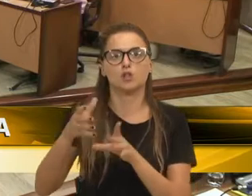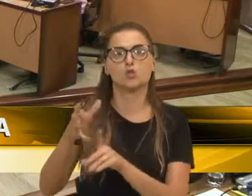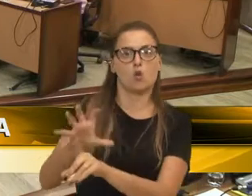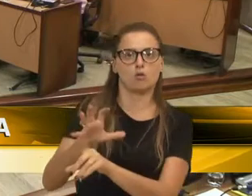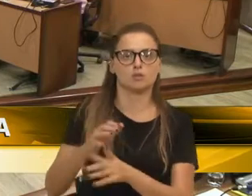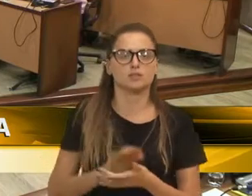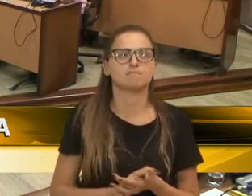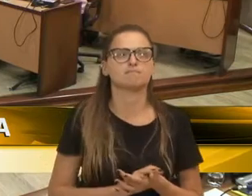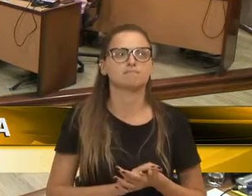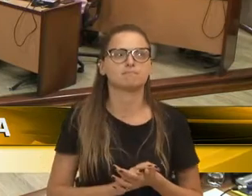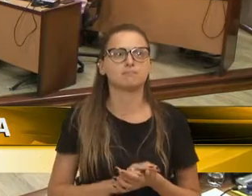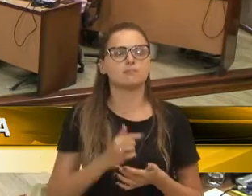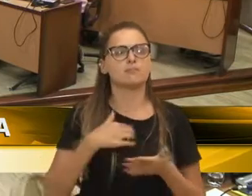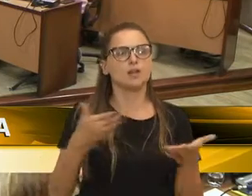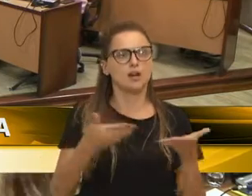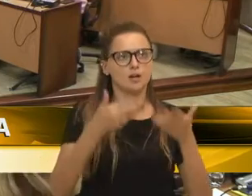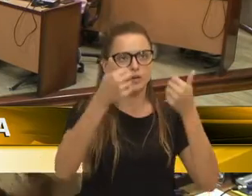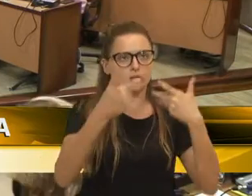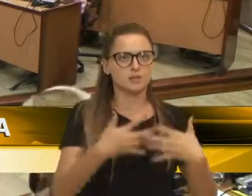Voto, vereadora Paula Iores.